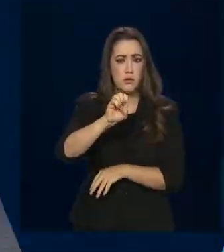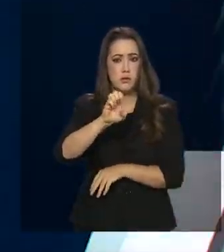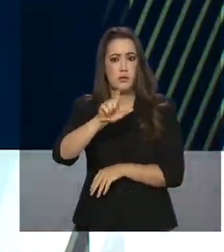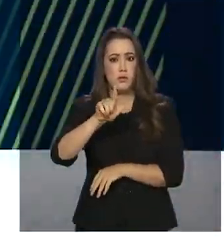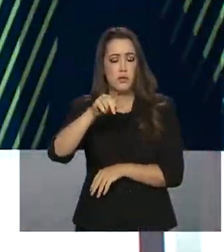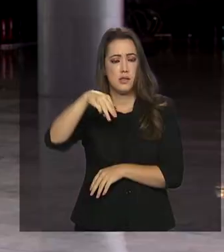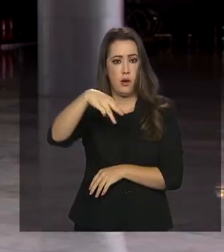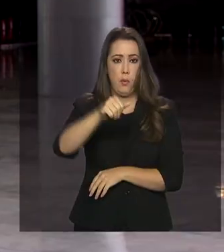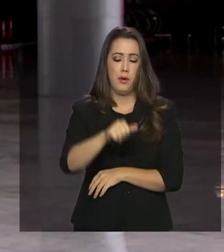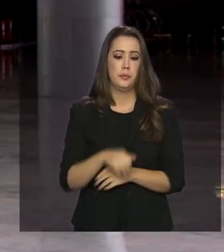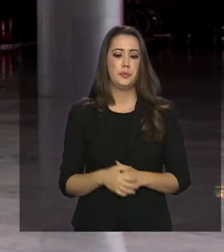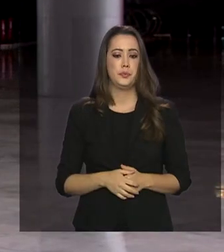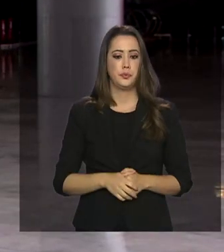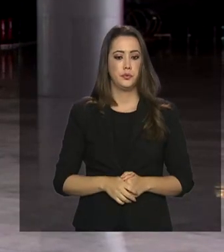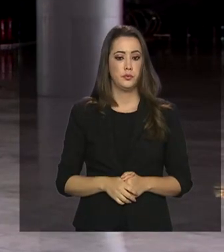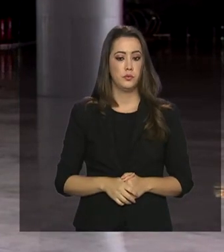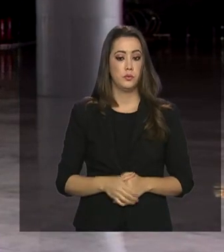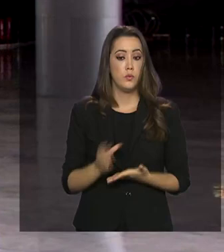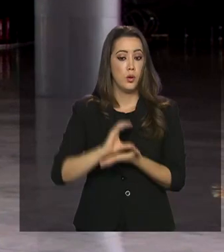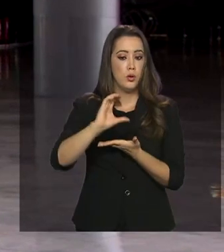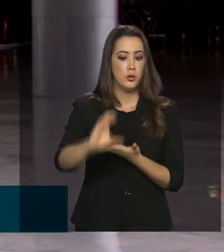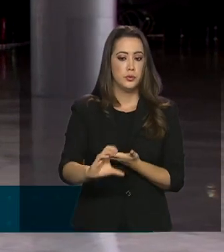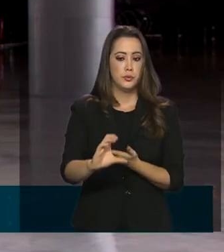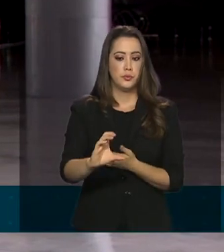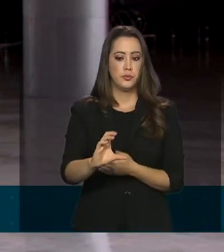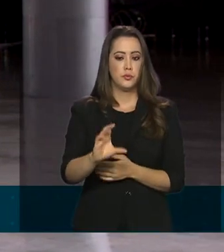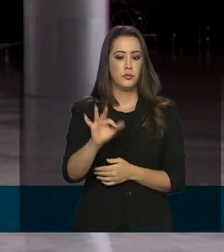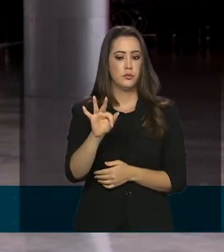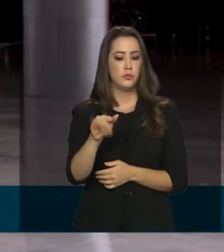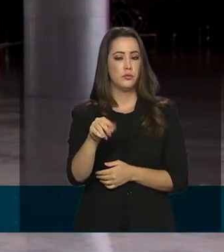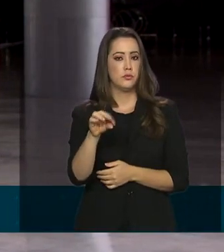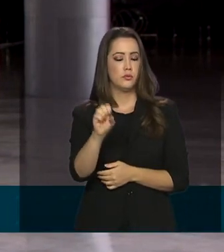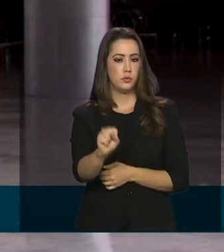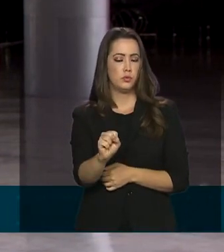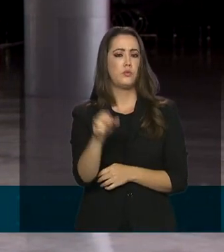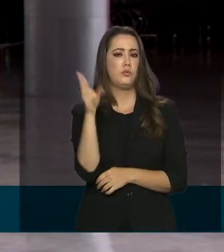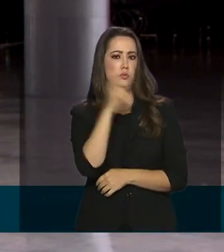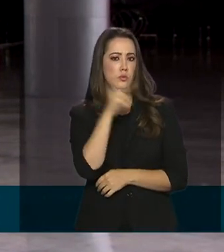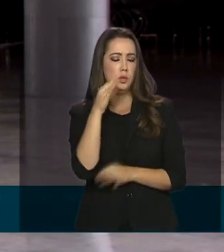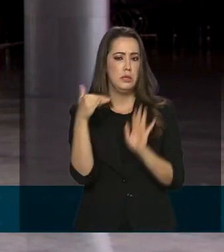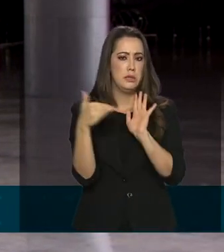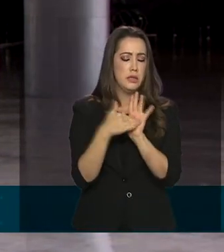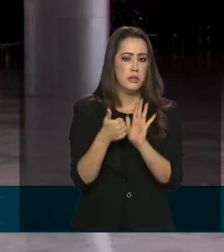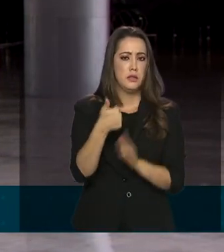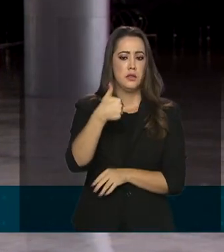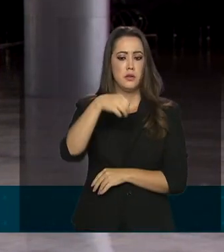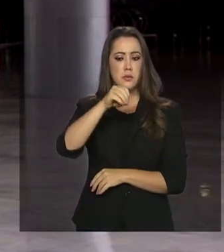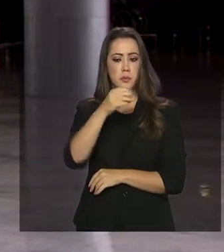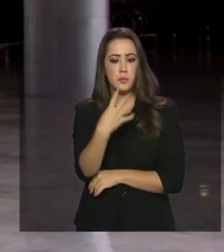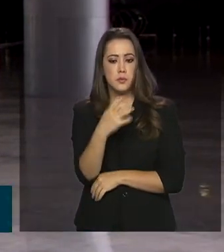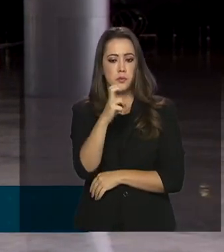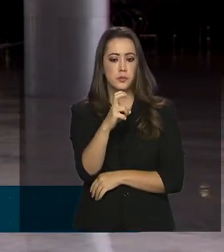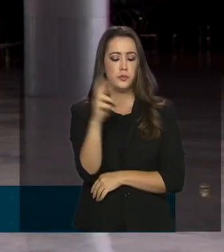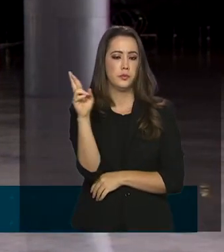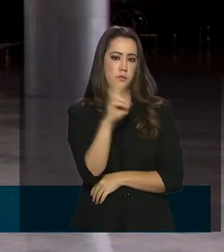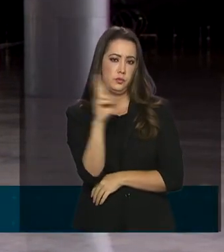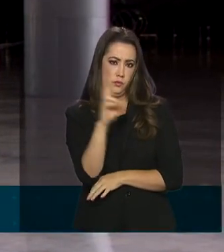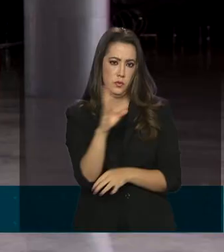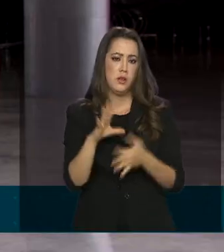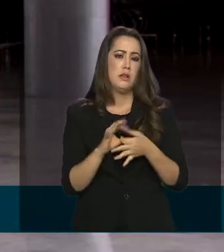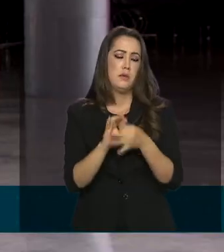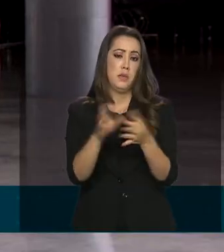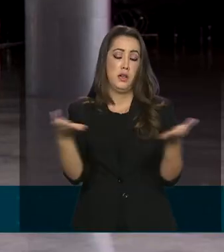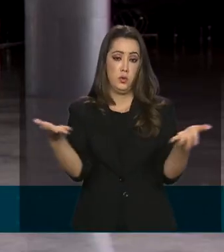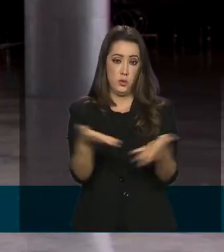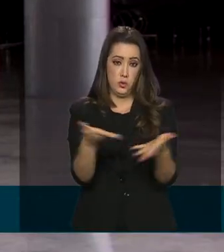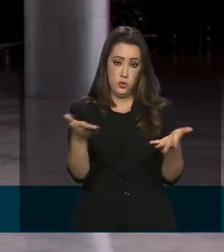Dias. Os créditos do FGTS emergencial de até 1.045 reais estão disponíveis a partir de hoje